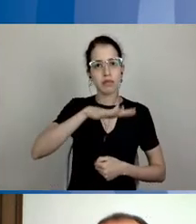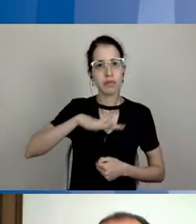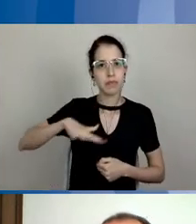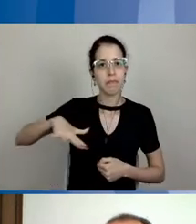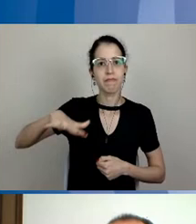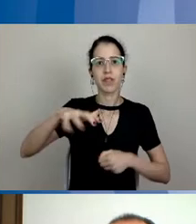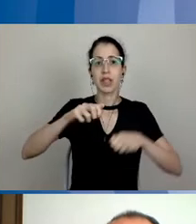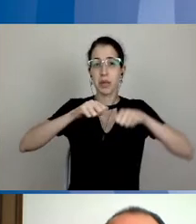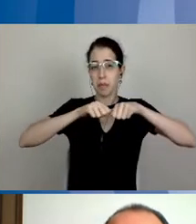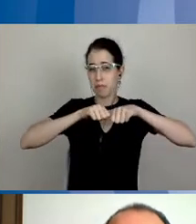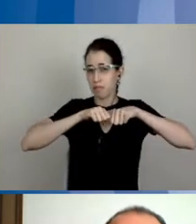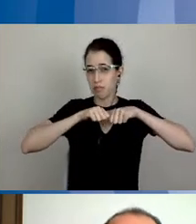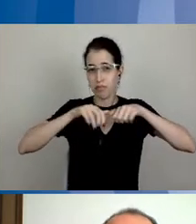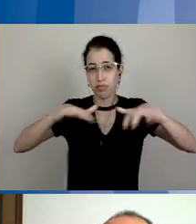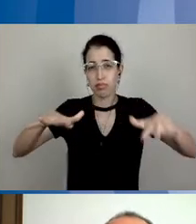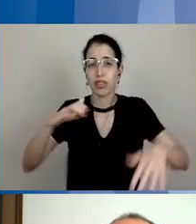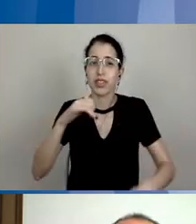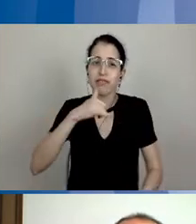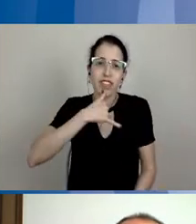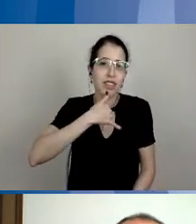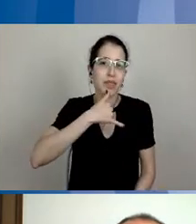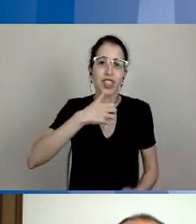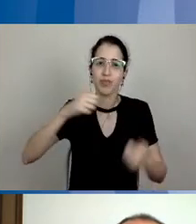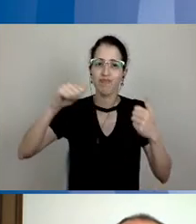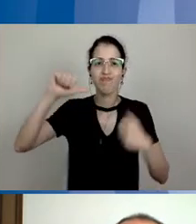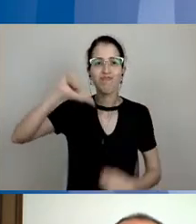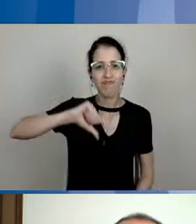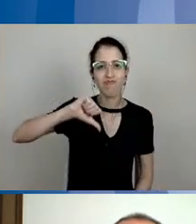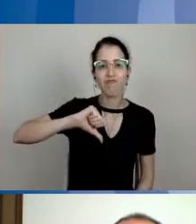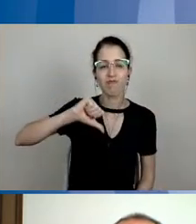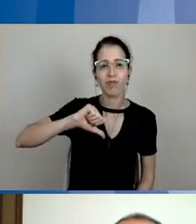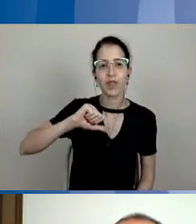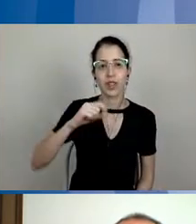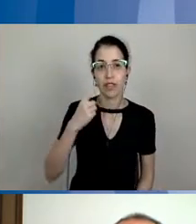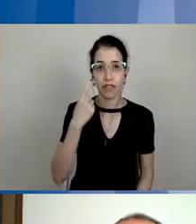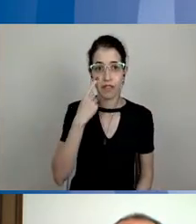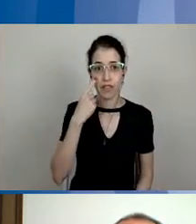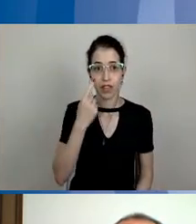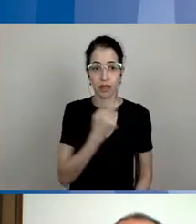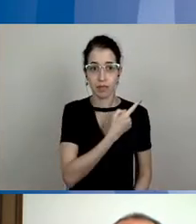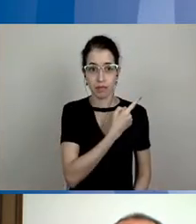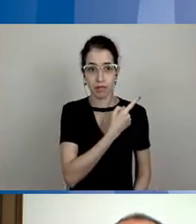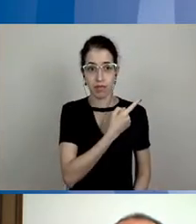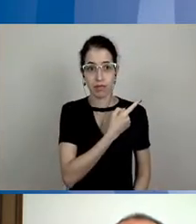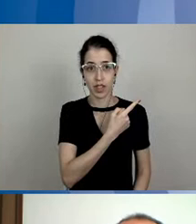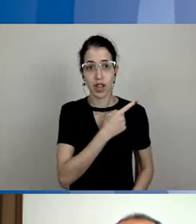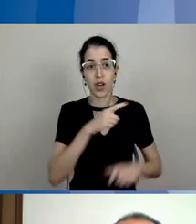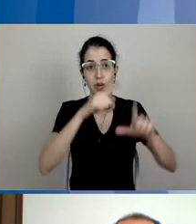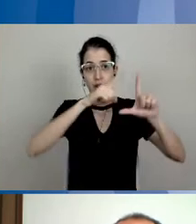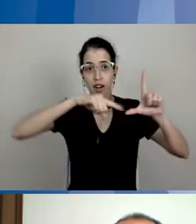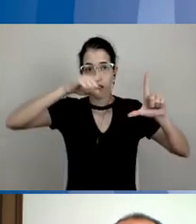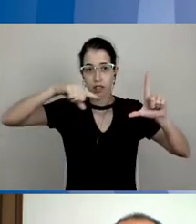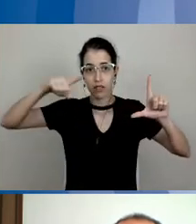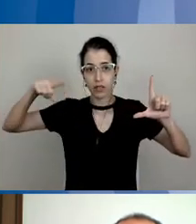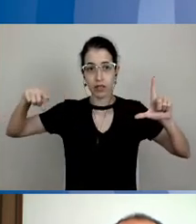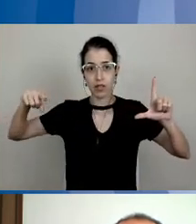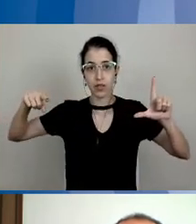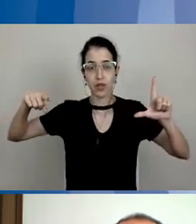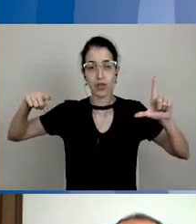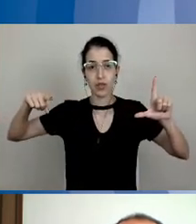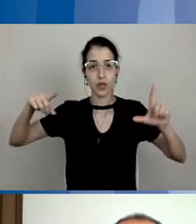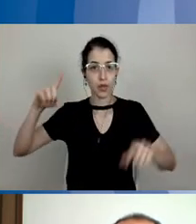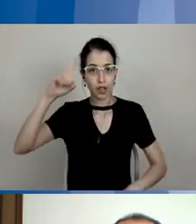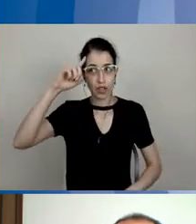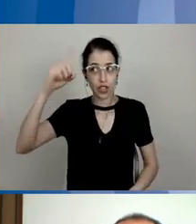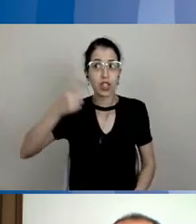infelizmente, muito desfavorável, né? Se você pegar esse gráfico aqui, ele veio até a data de ontem, né? É o gráfico